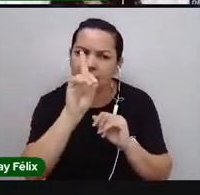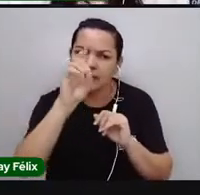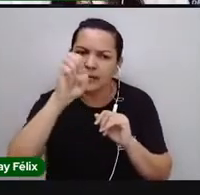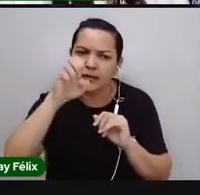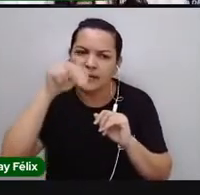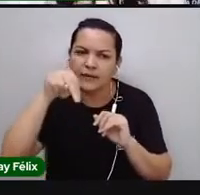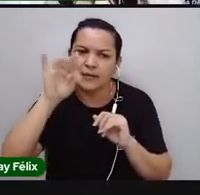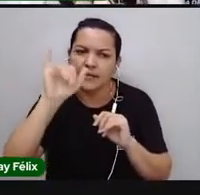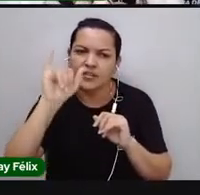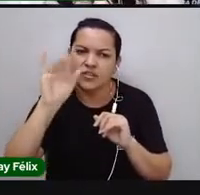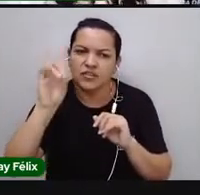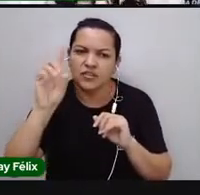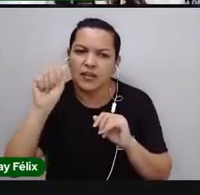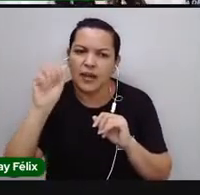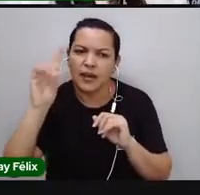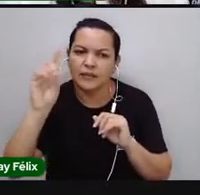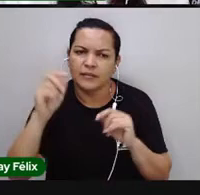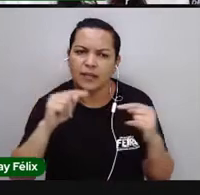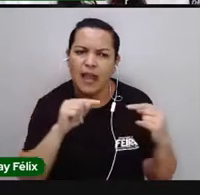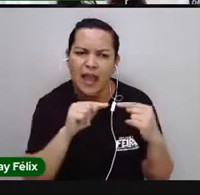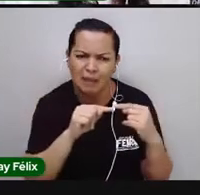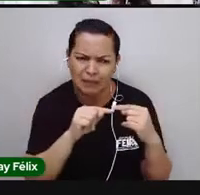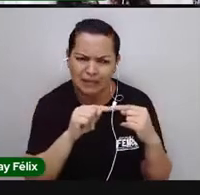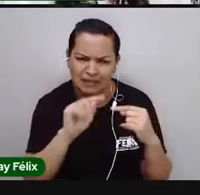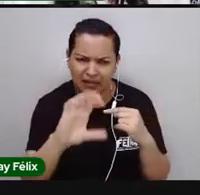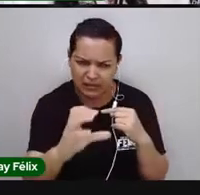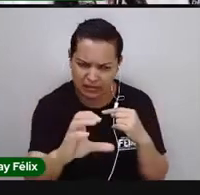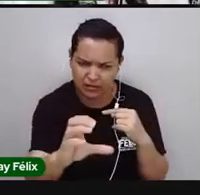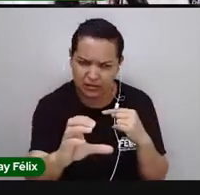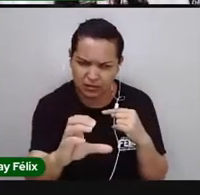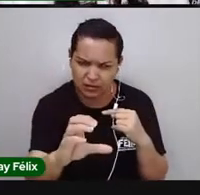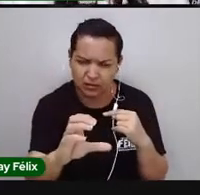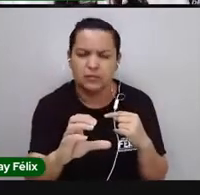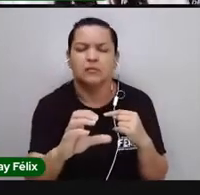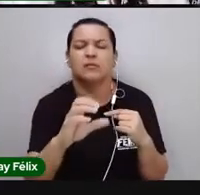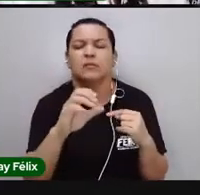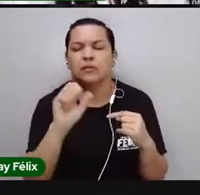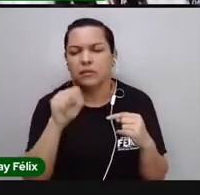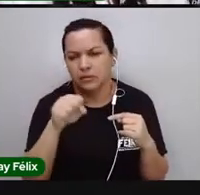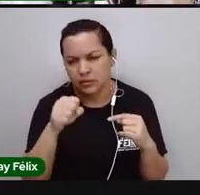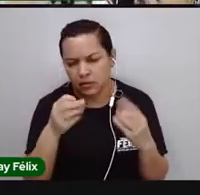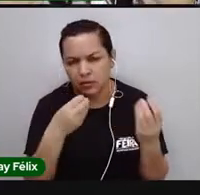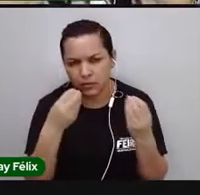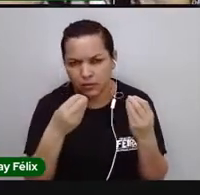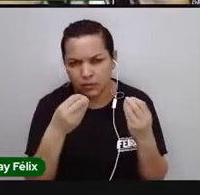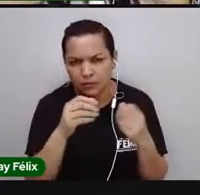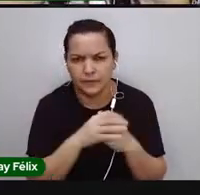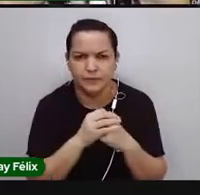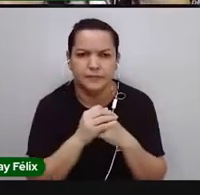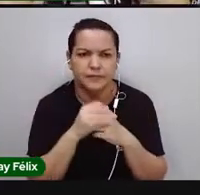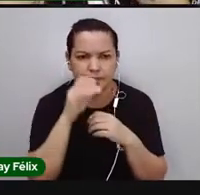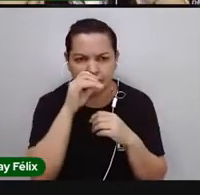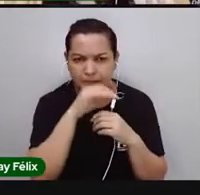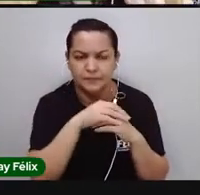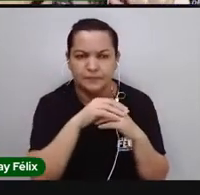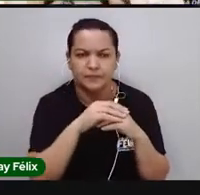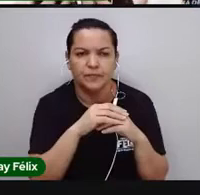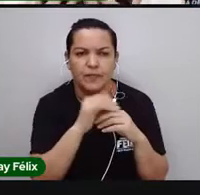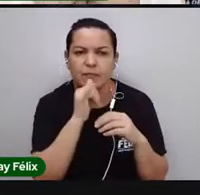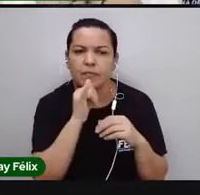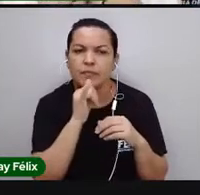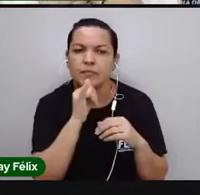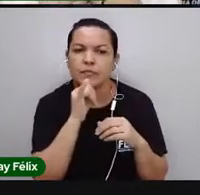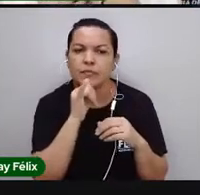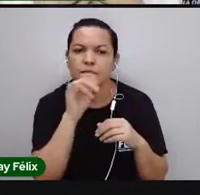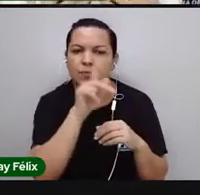Então, vamos ver o que é que isso tem a ver com ciências? O que é acontece? Eu vou trazer o exemplo de